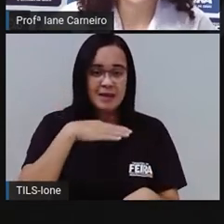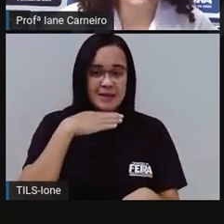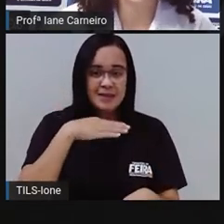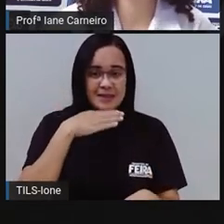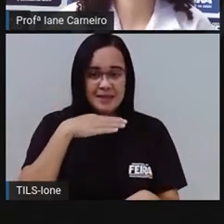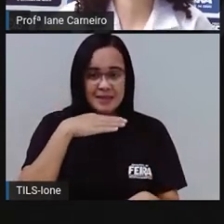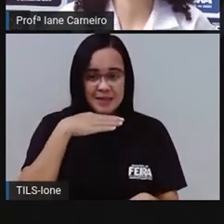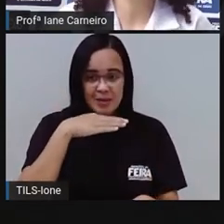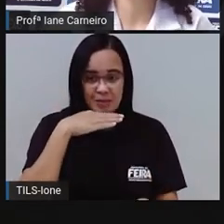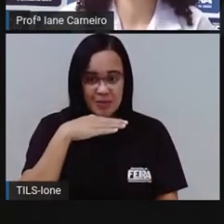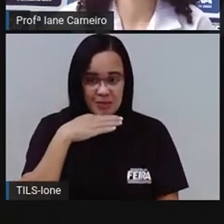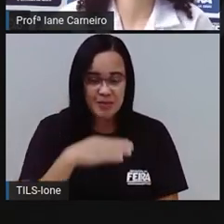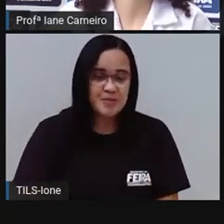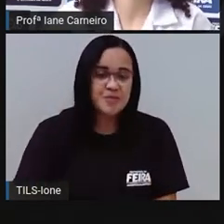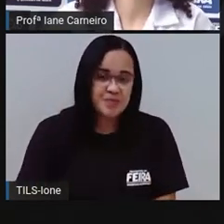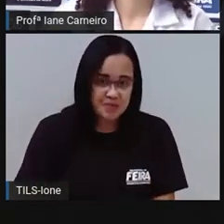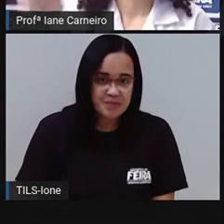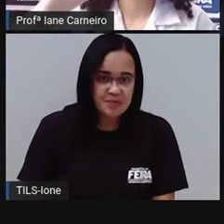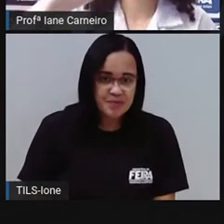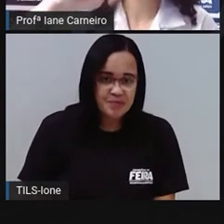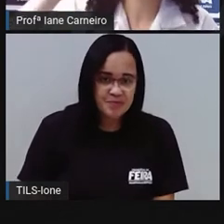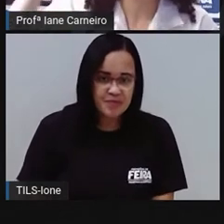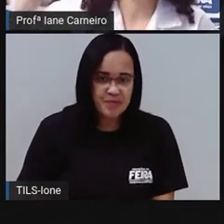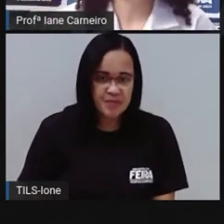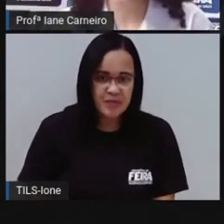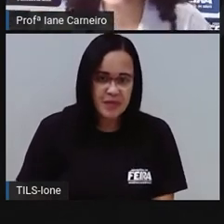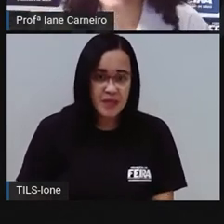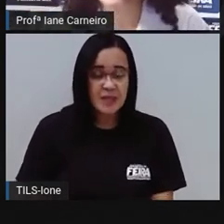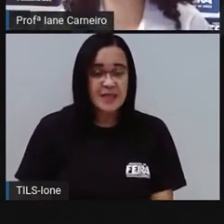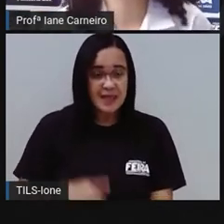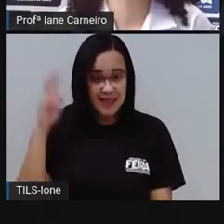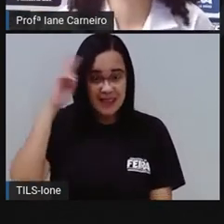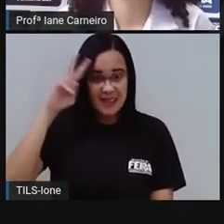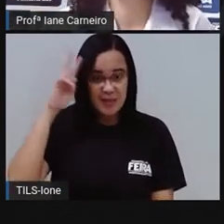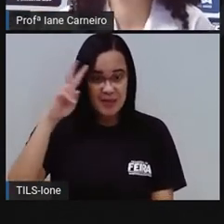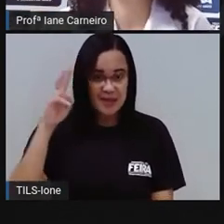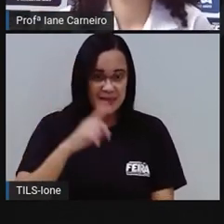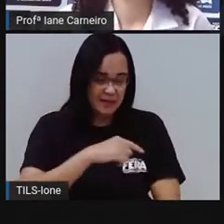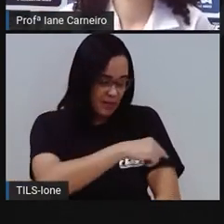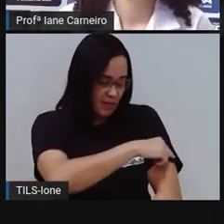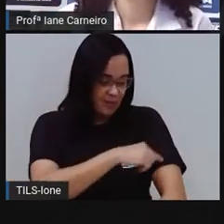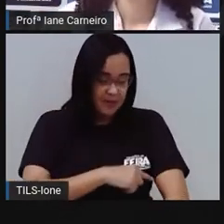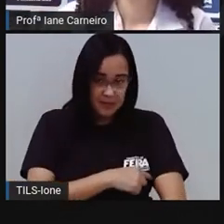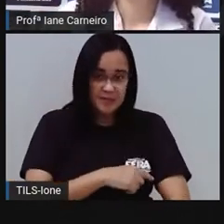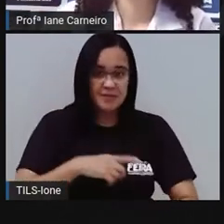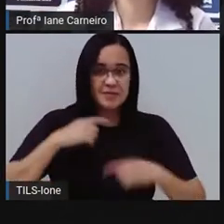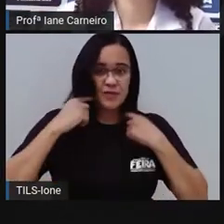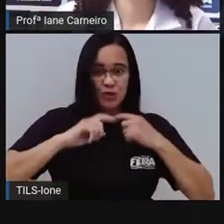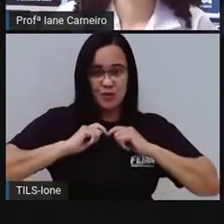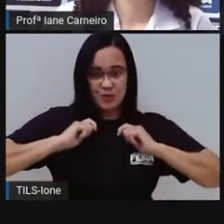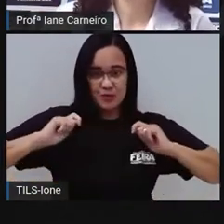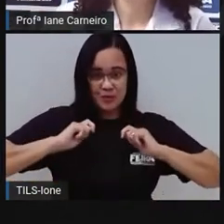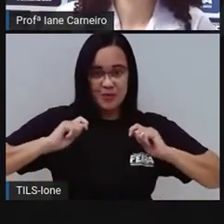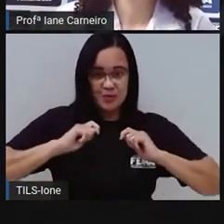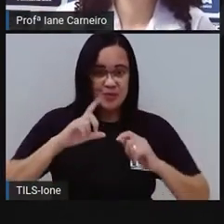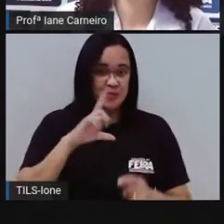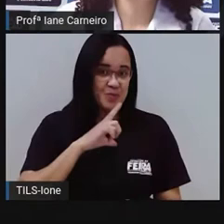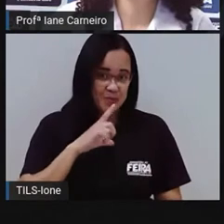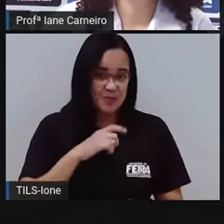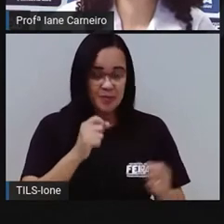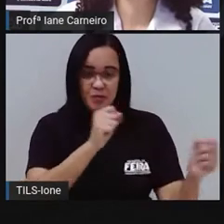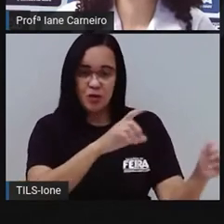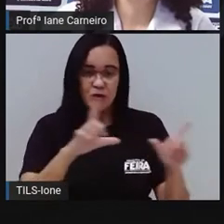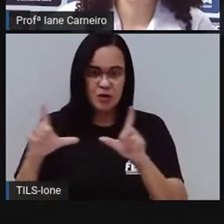que a gente já trabalhou isso, que tem palavras que tem dois ou mais sentidos? Então, a manga. Próximo. Qual é o